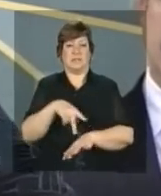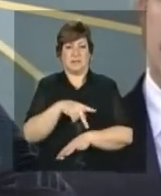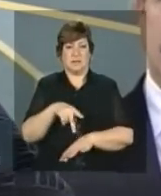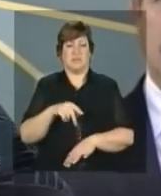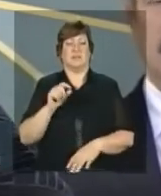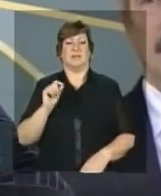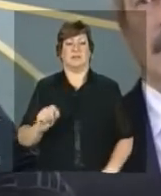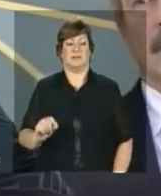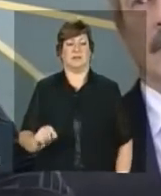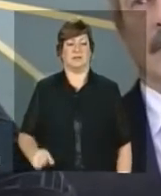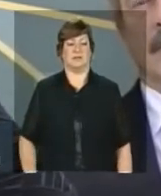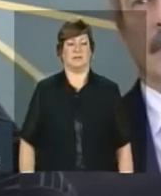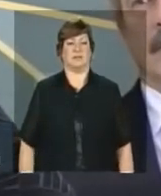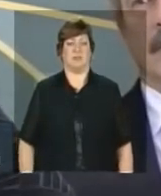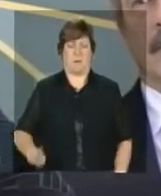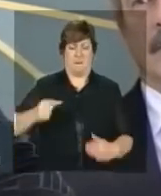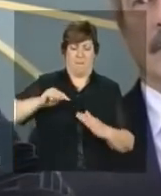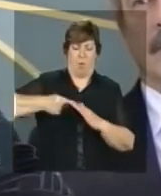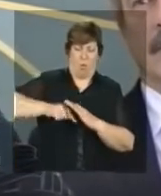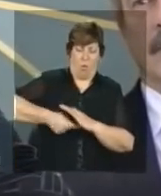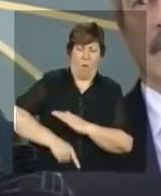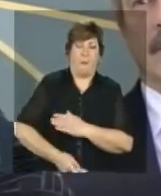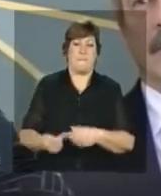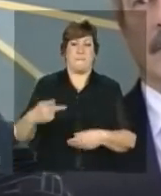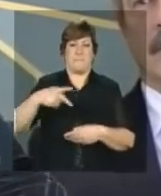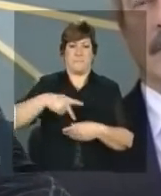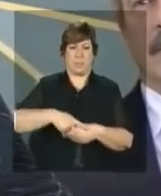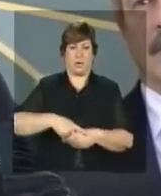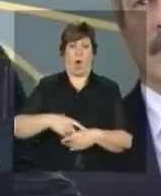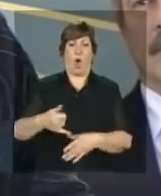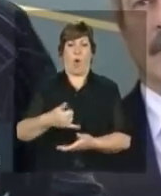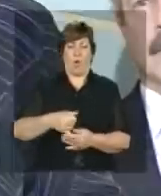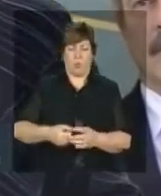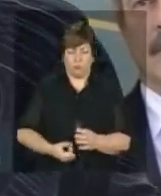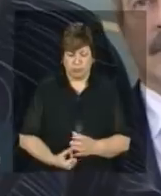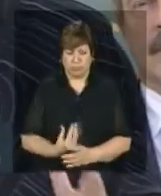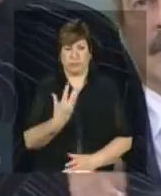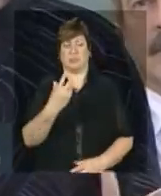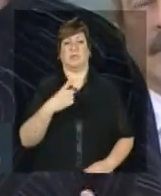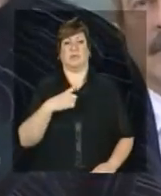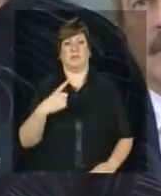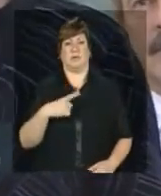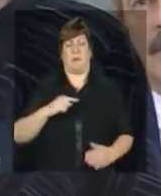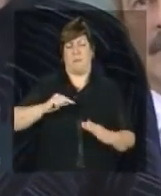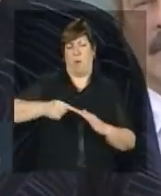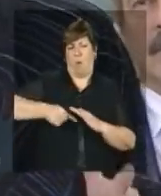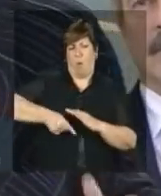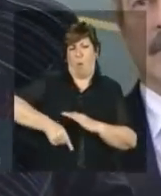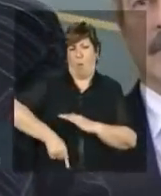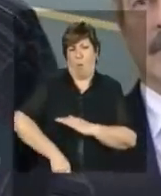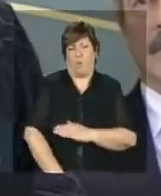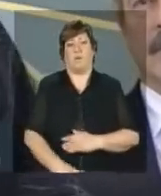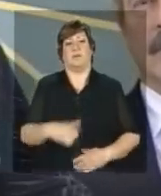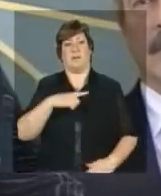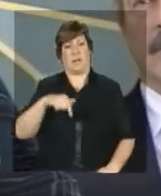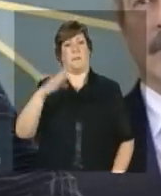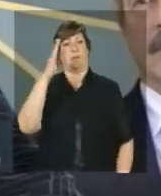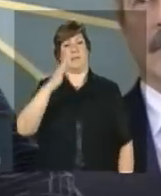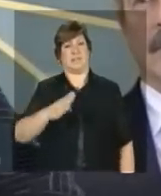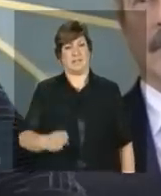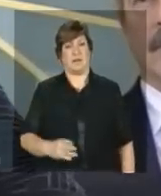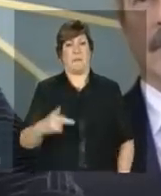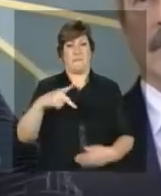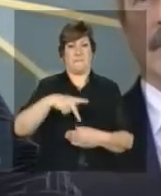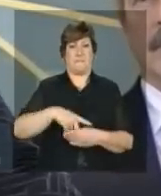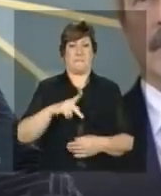petróleo em grandes profundidades com